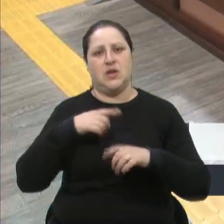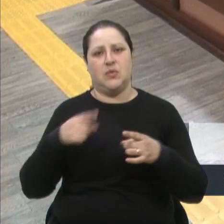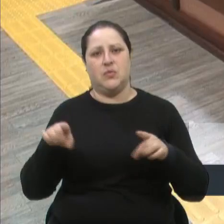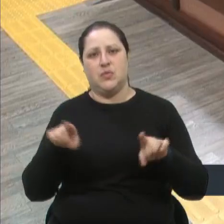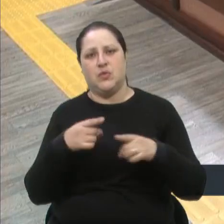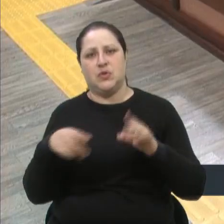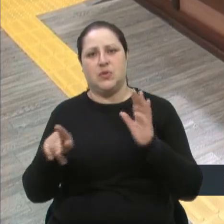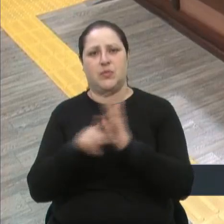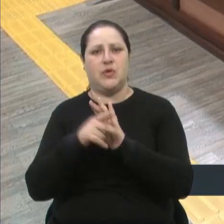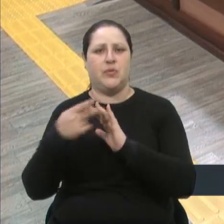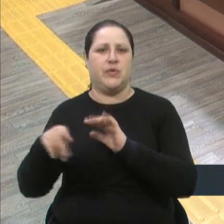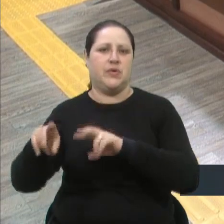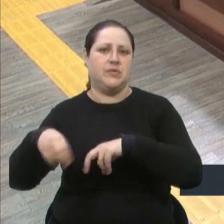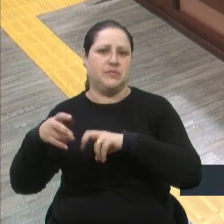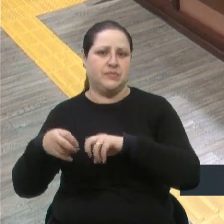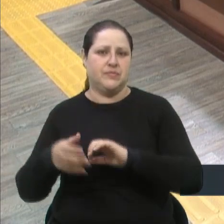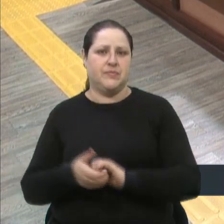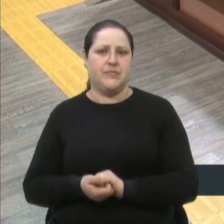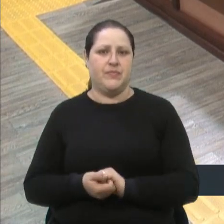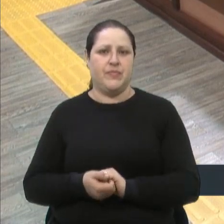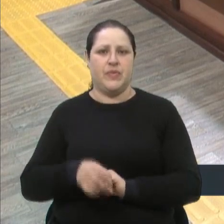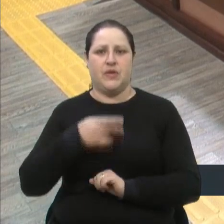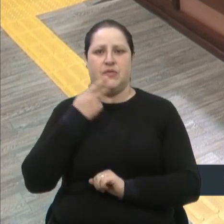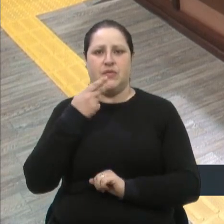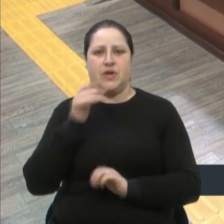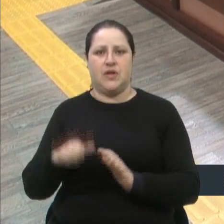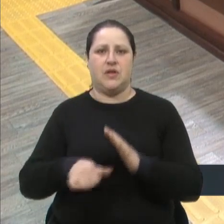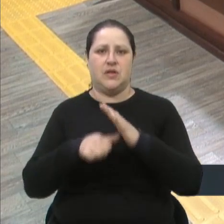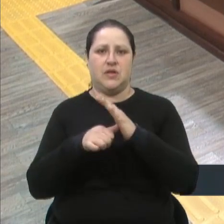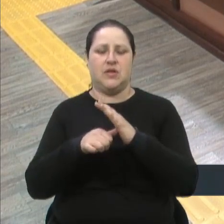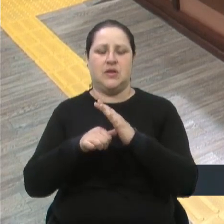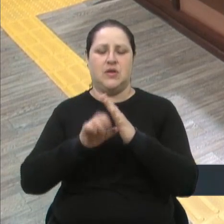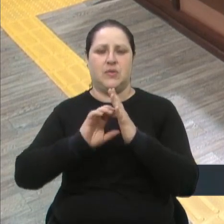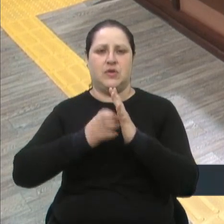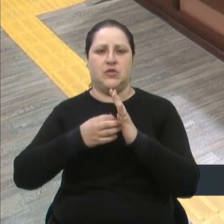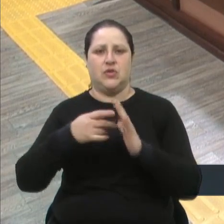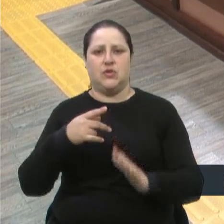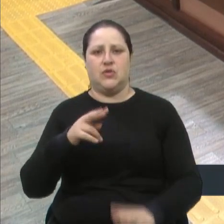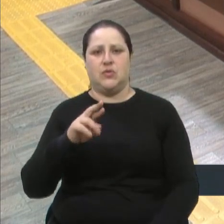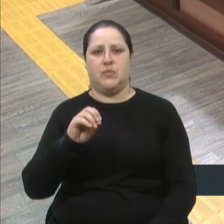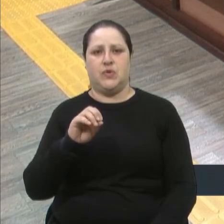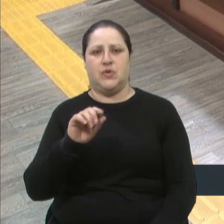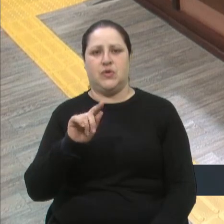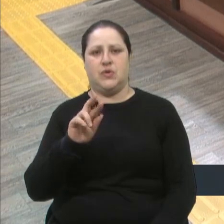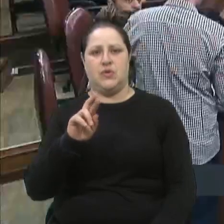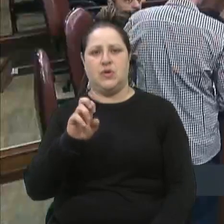Declaração de líder do Progressistas. Obrigada, vereador. Seu à parte, vereador Lucas.